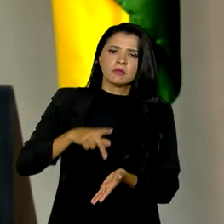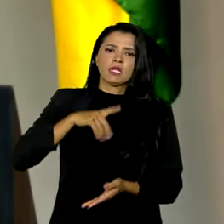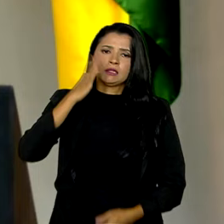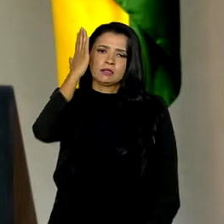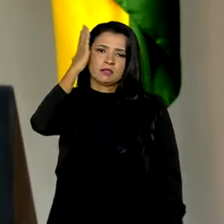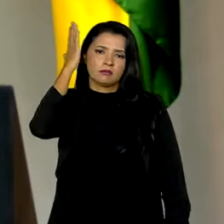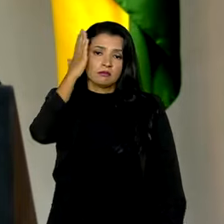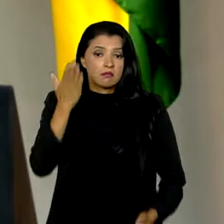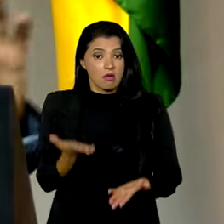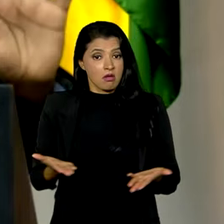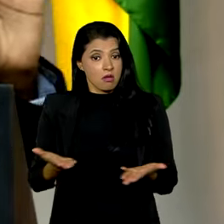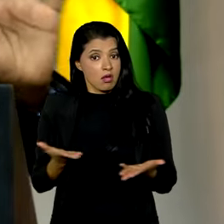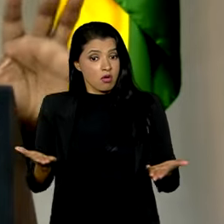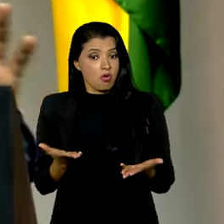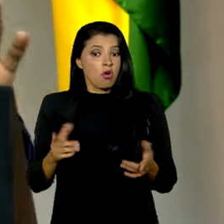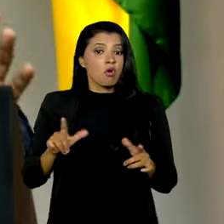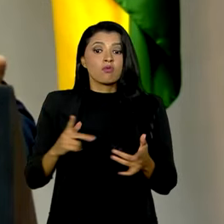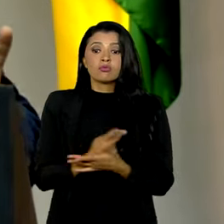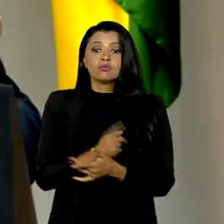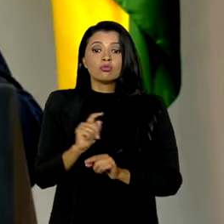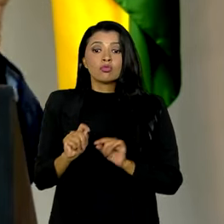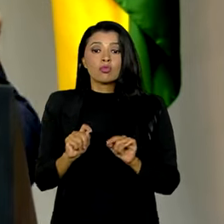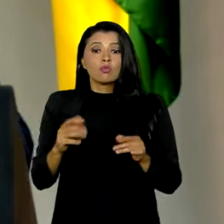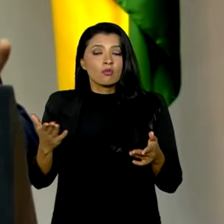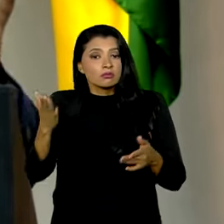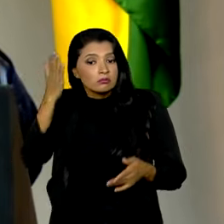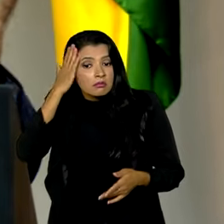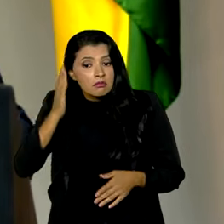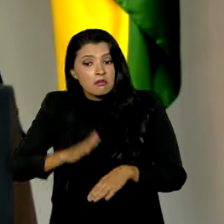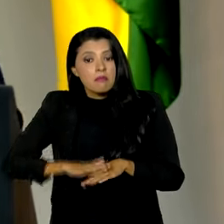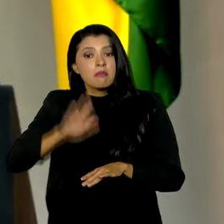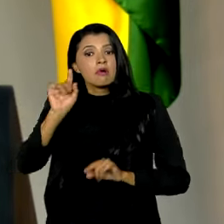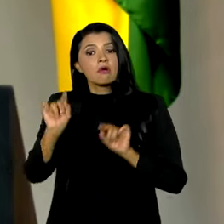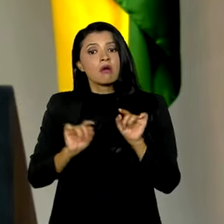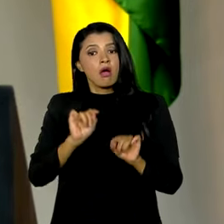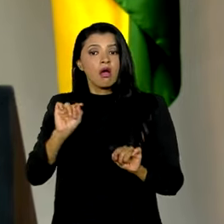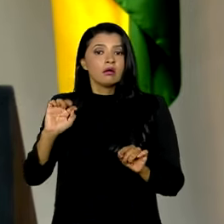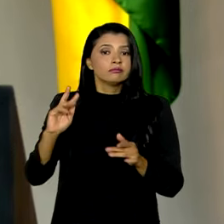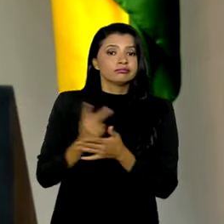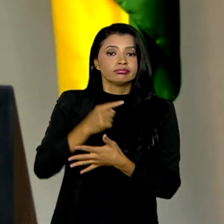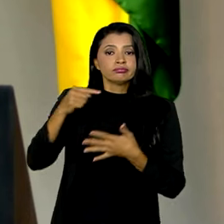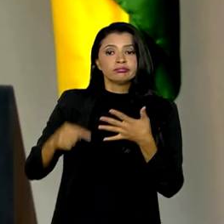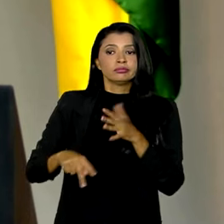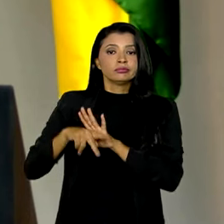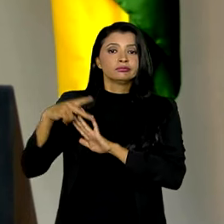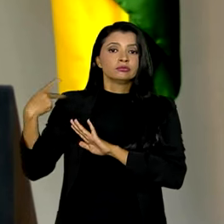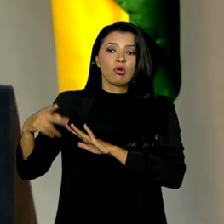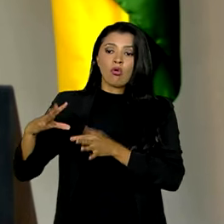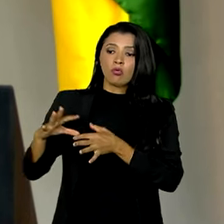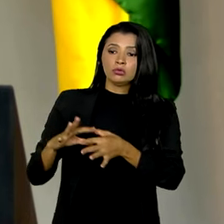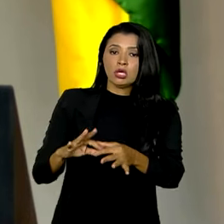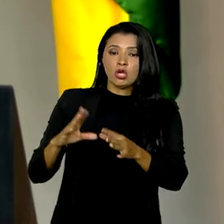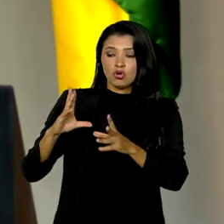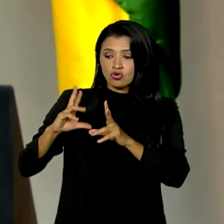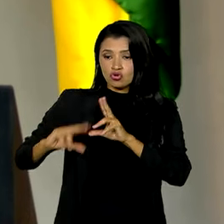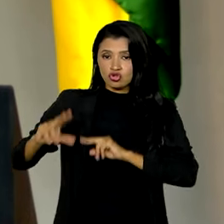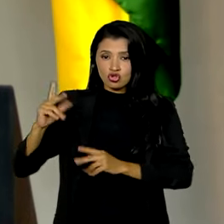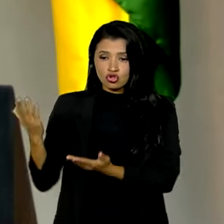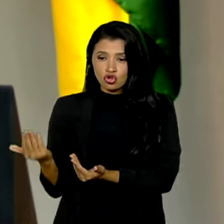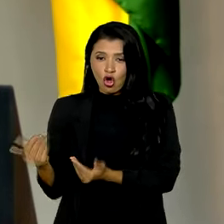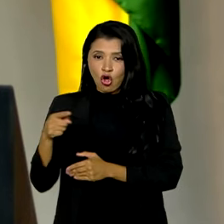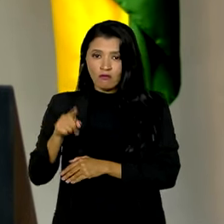sabemos agora, Maiara, qual a situação, e vamos saber ainda mais a situação dos nossos jovens que estão cumprindo vida